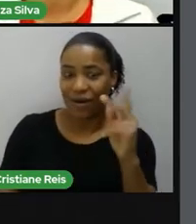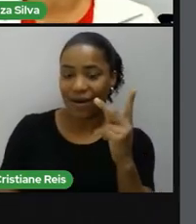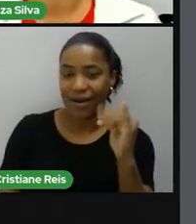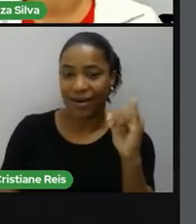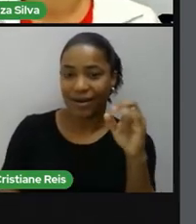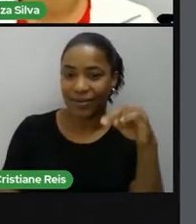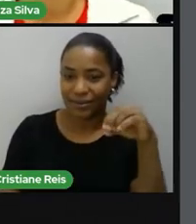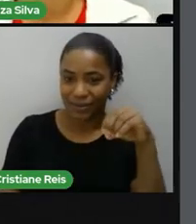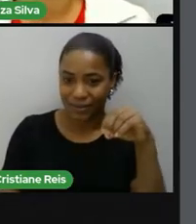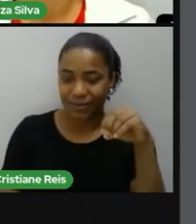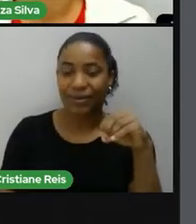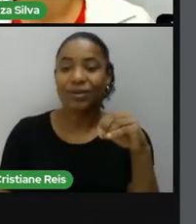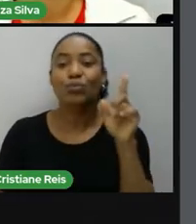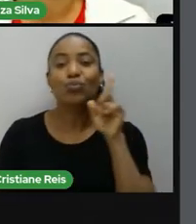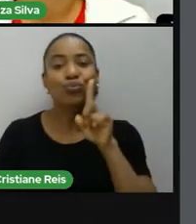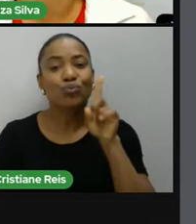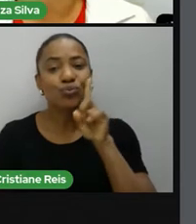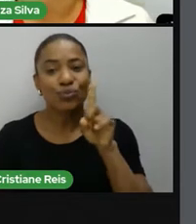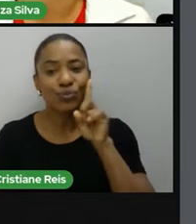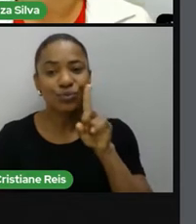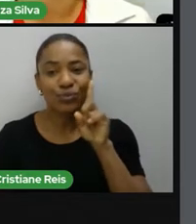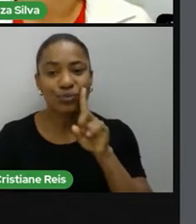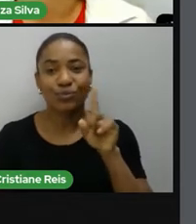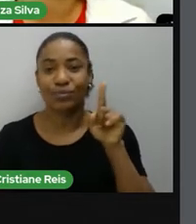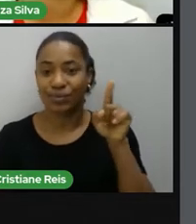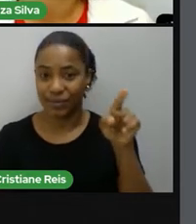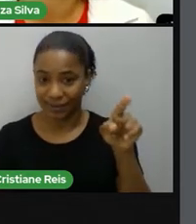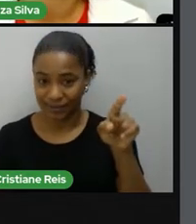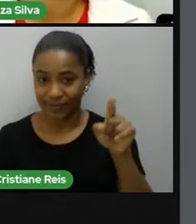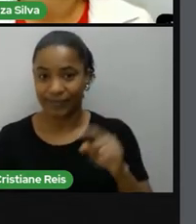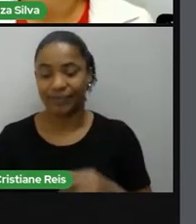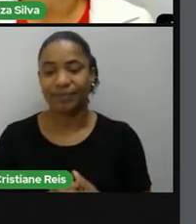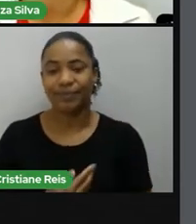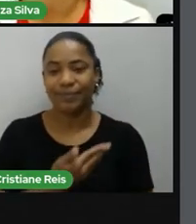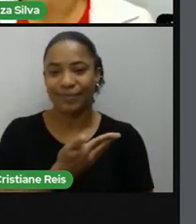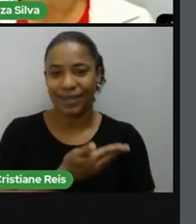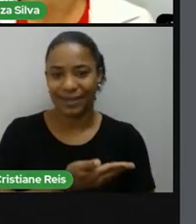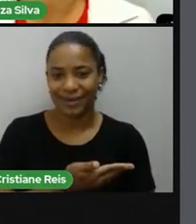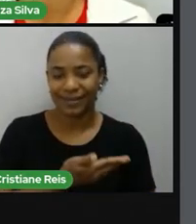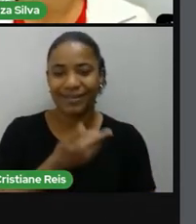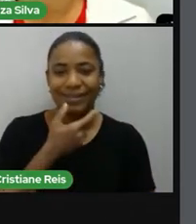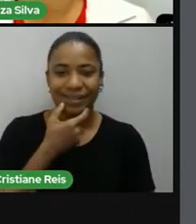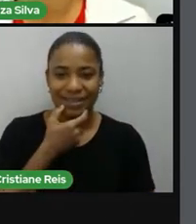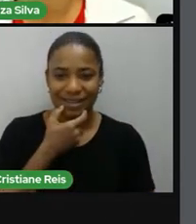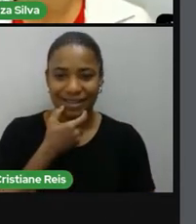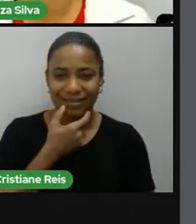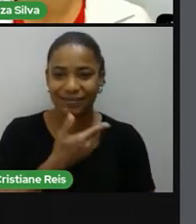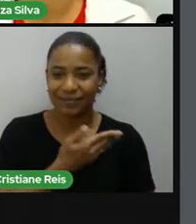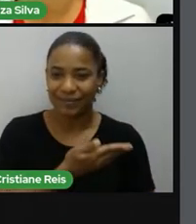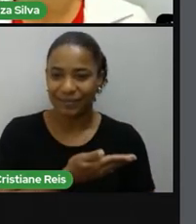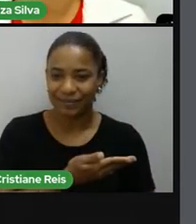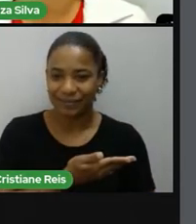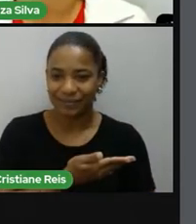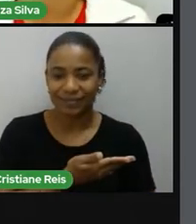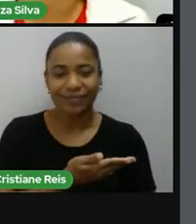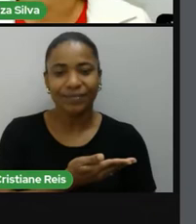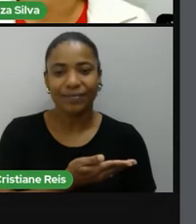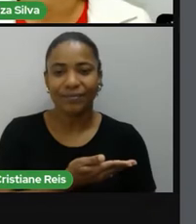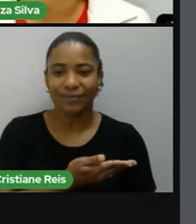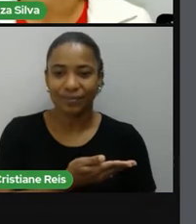Graduating letters from Howard University, she debuted as a novelist in 1970